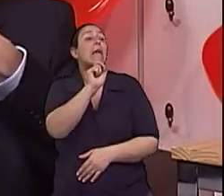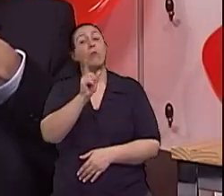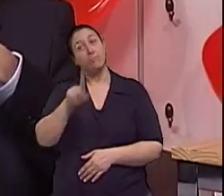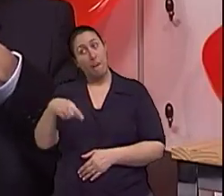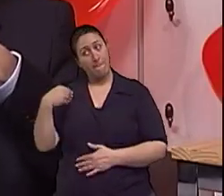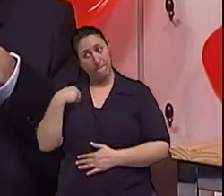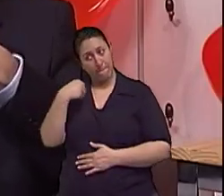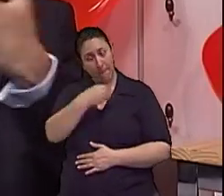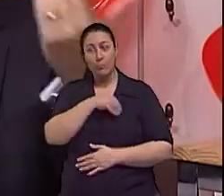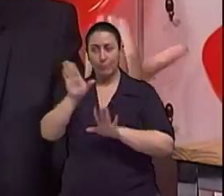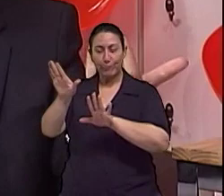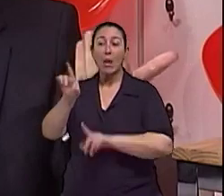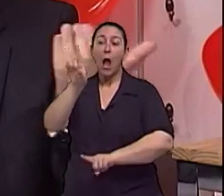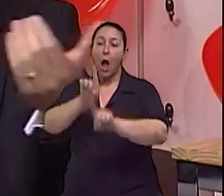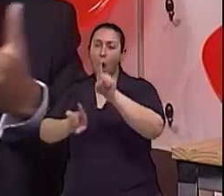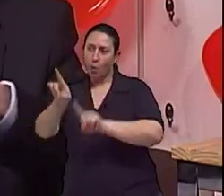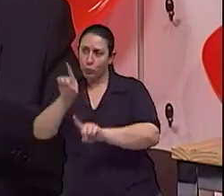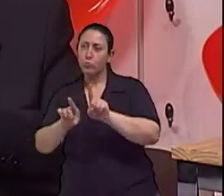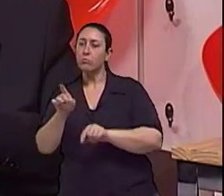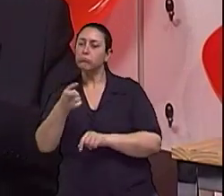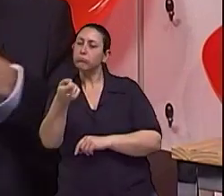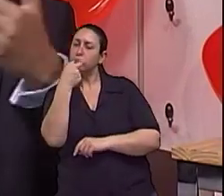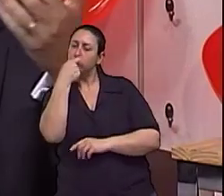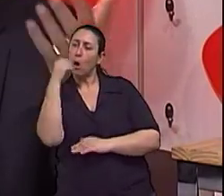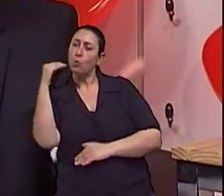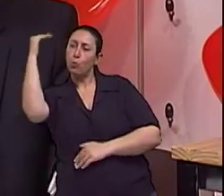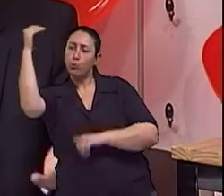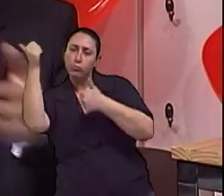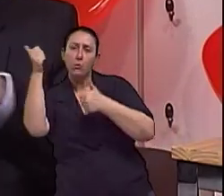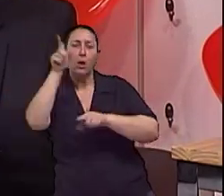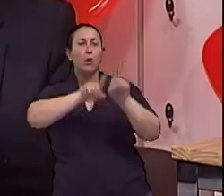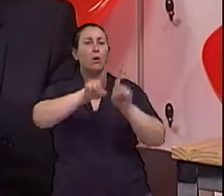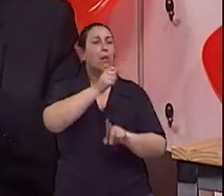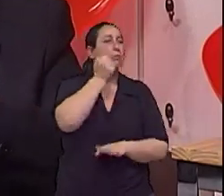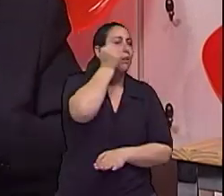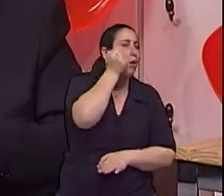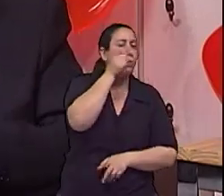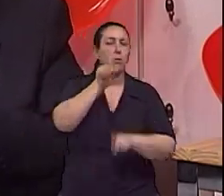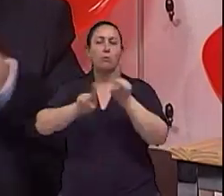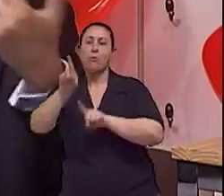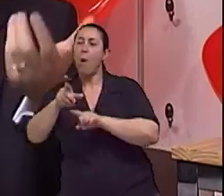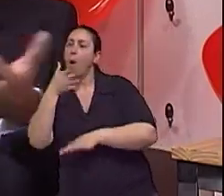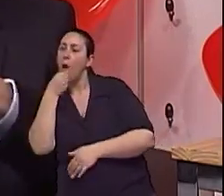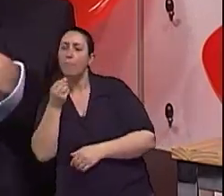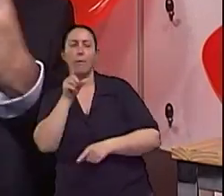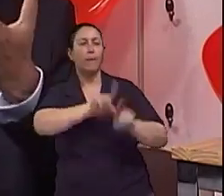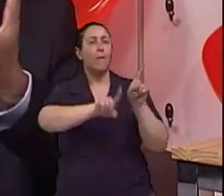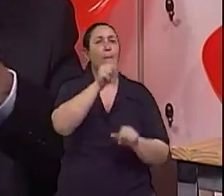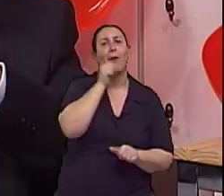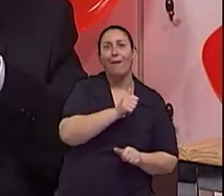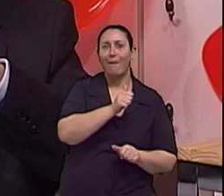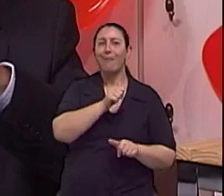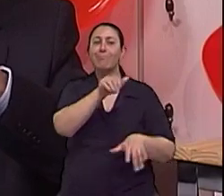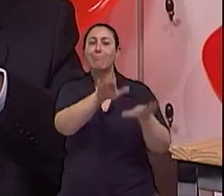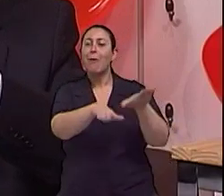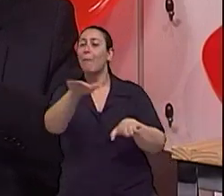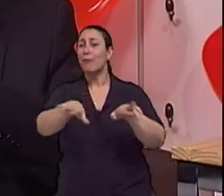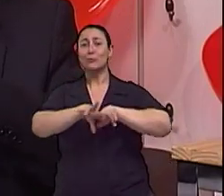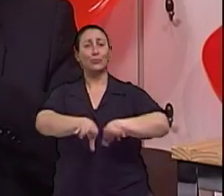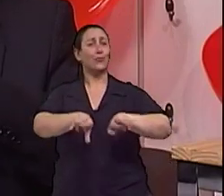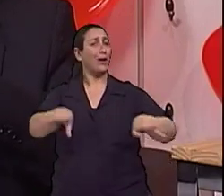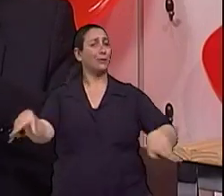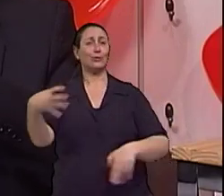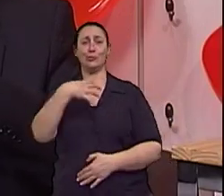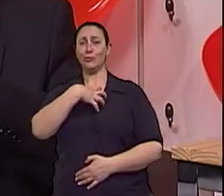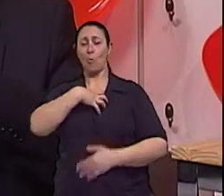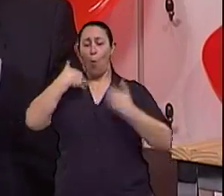medicações que funcionam em alguns grupos, funcionam mais em negros, funcionam mais em brancos, funcionam mais em idosos, funcionam mais em jovens. Então tem todo esse